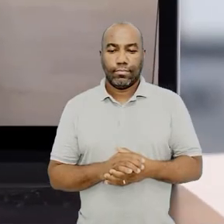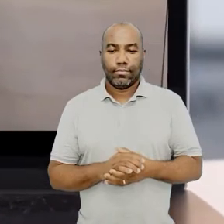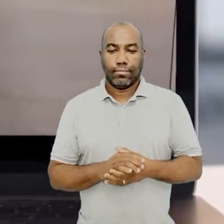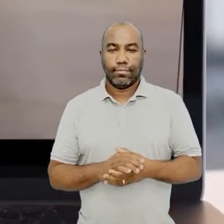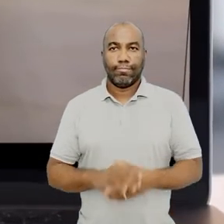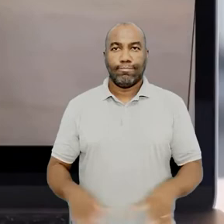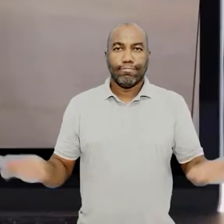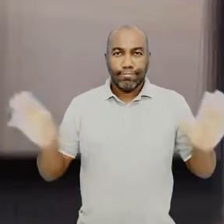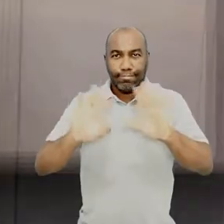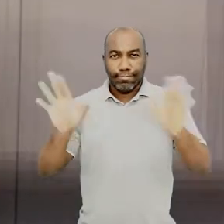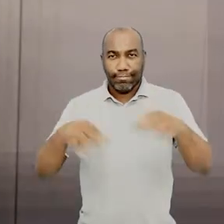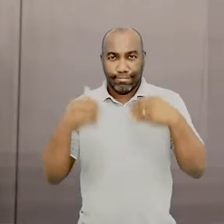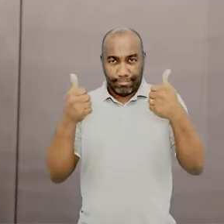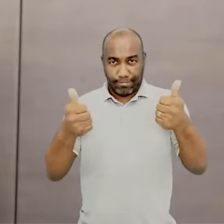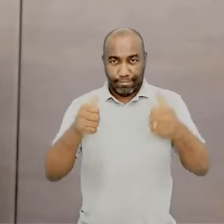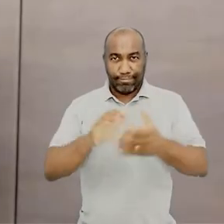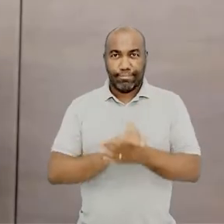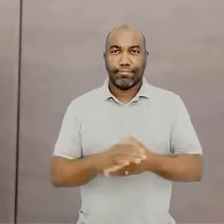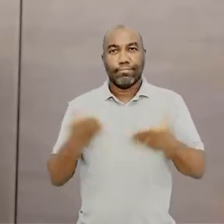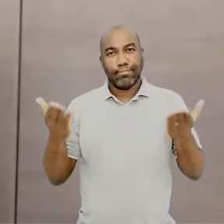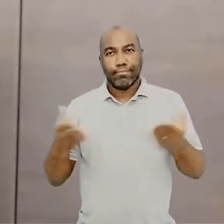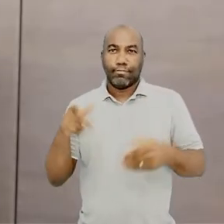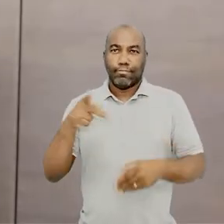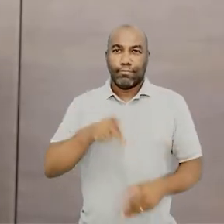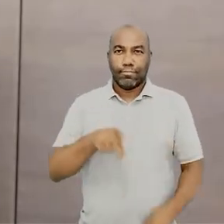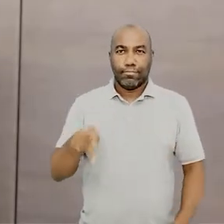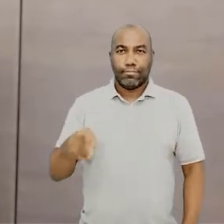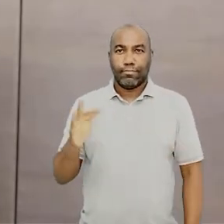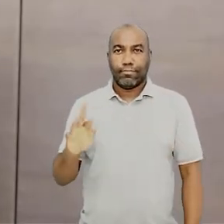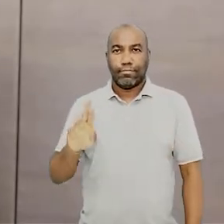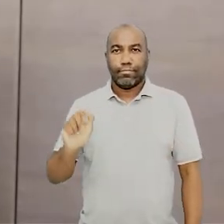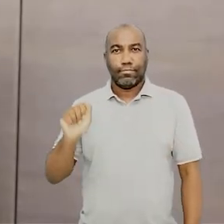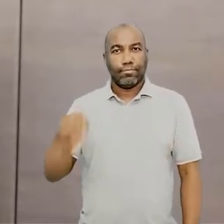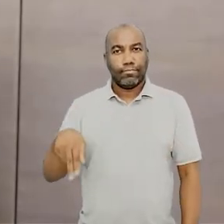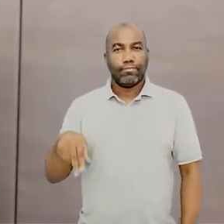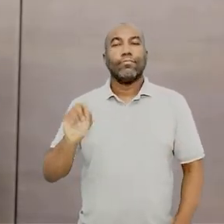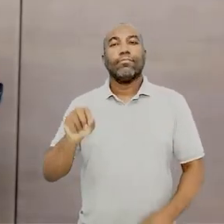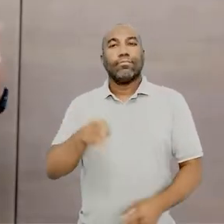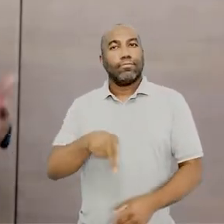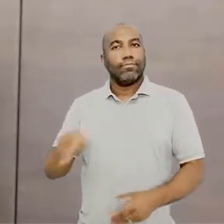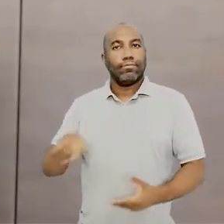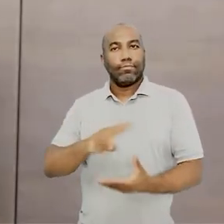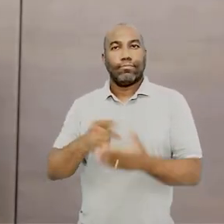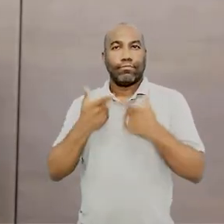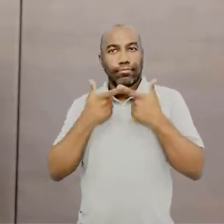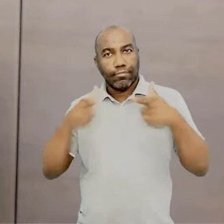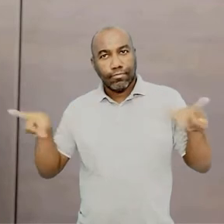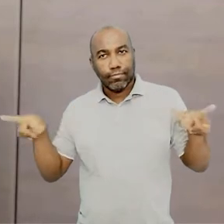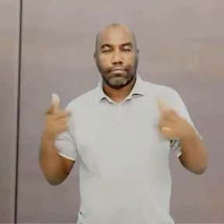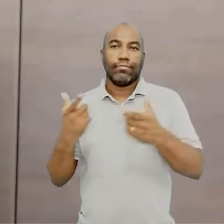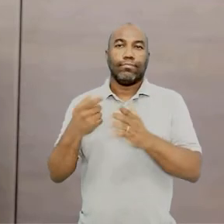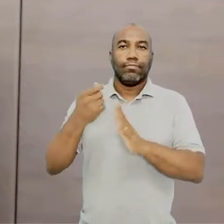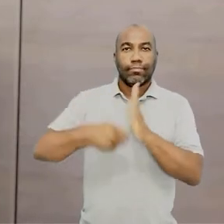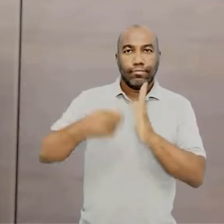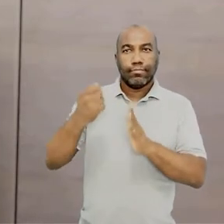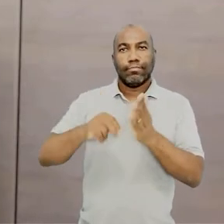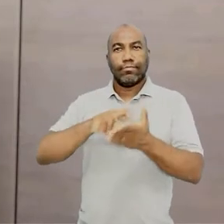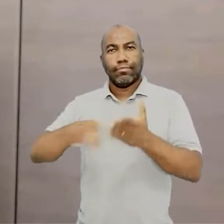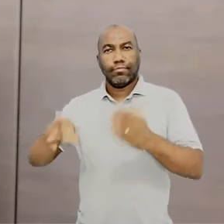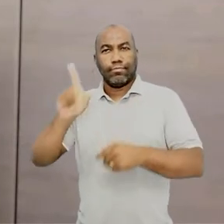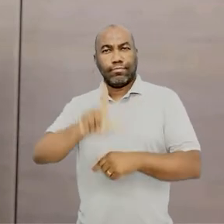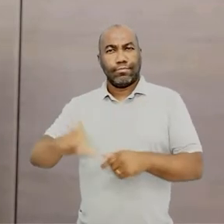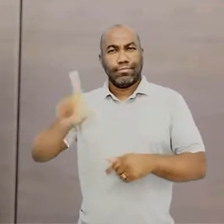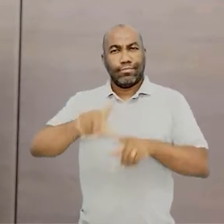Olá, tudo bem? Aqui é a professora Fran, professora de linguagem, interpretação, literatura, redação